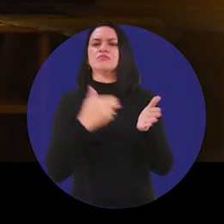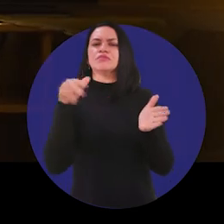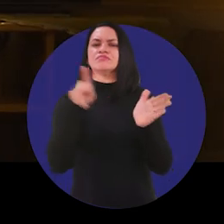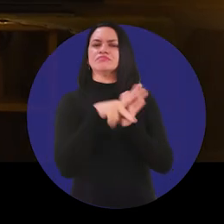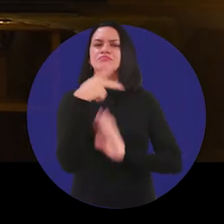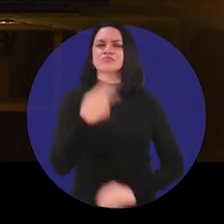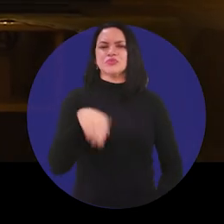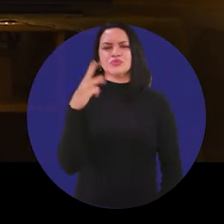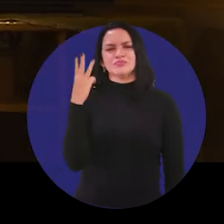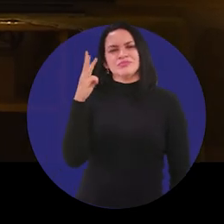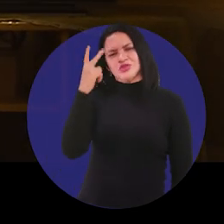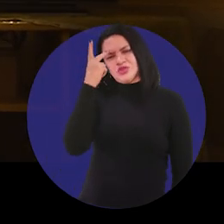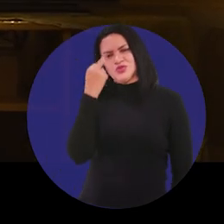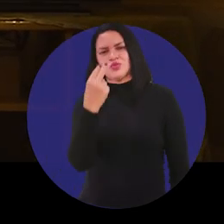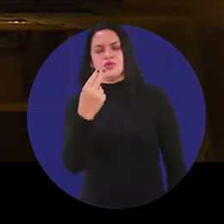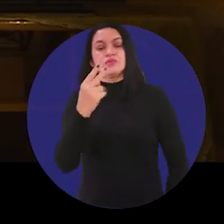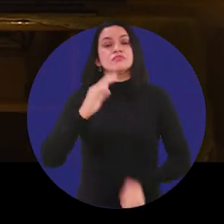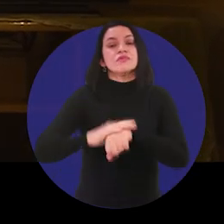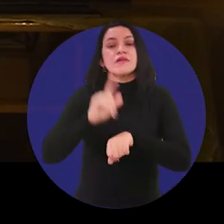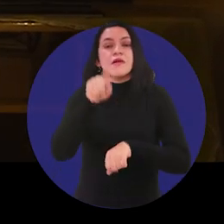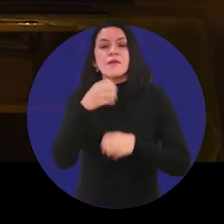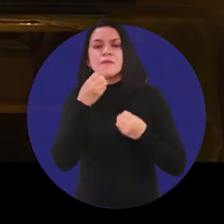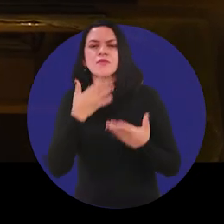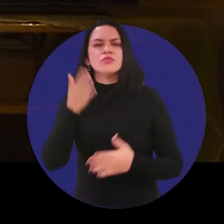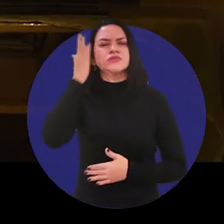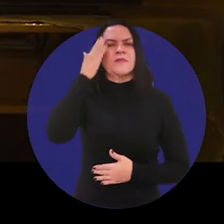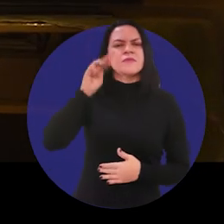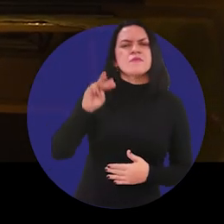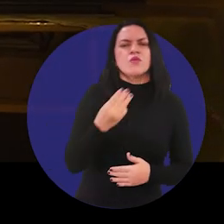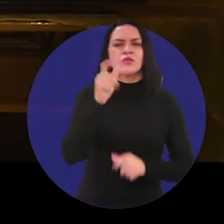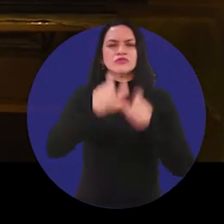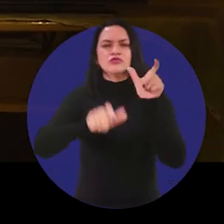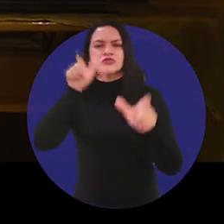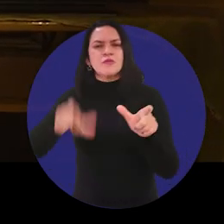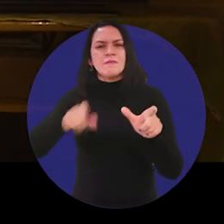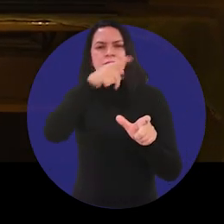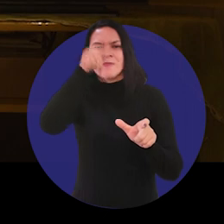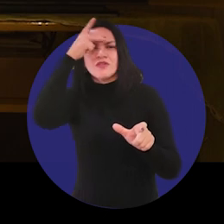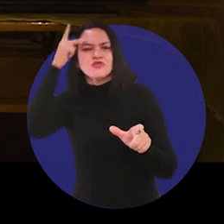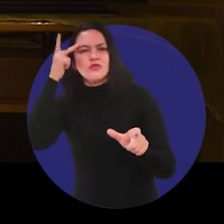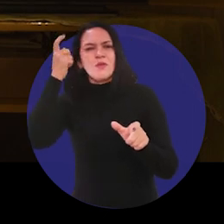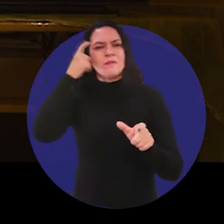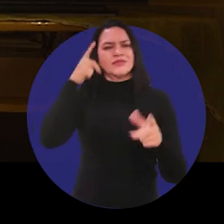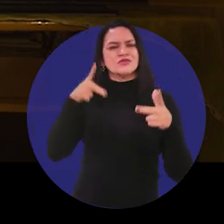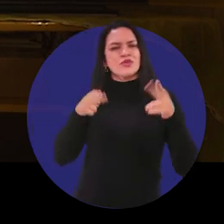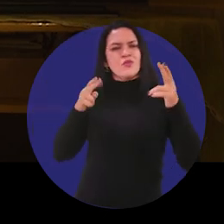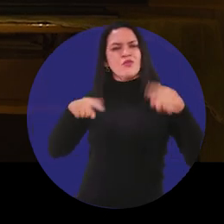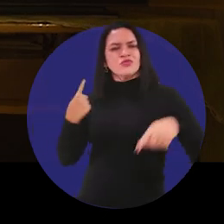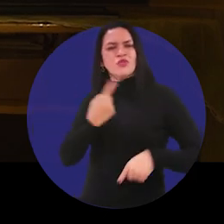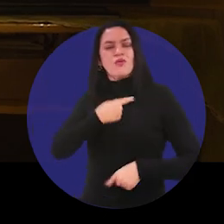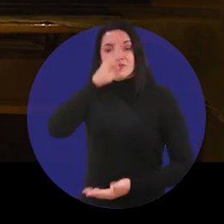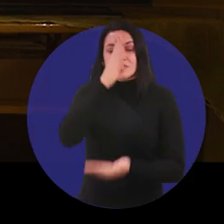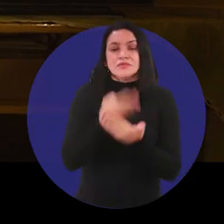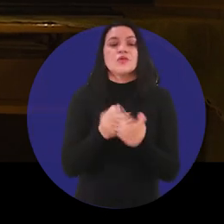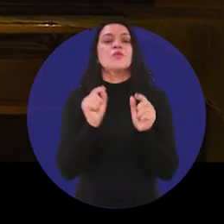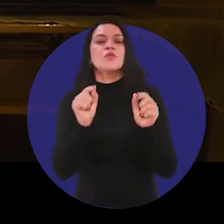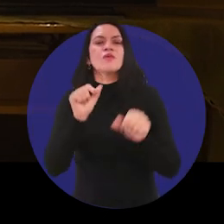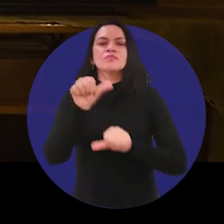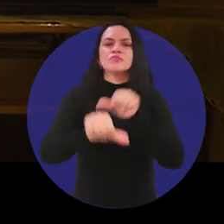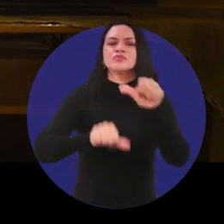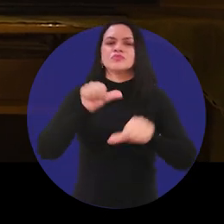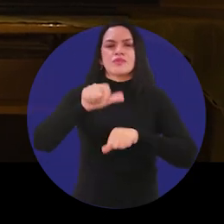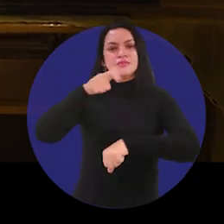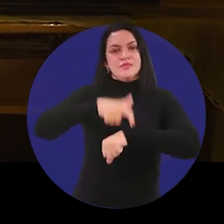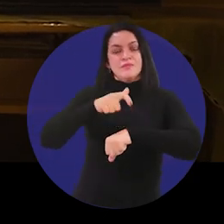É muito bom saber que milhões de pessoas pensam como a gente. Acredito que chegou a hora de virar essa